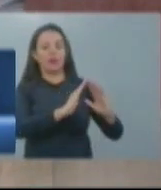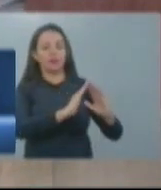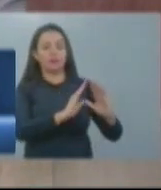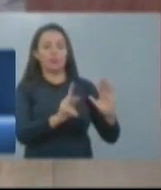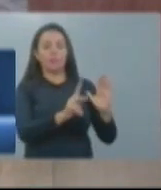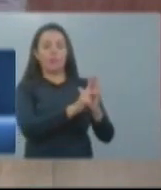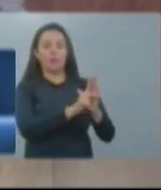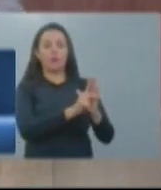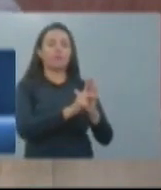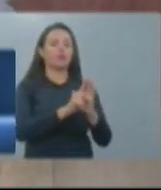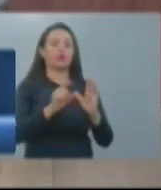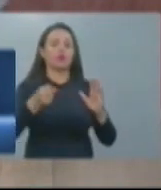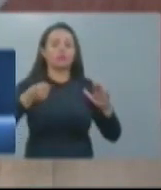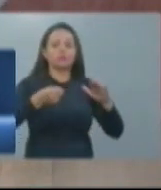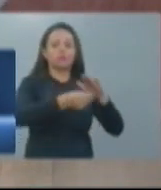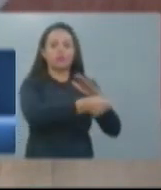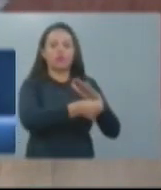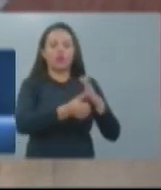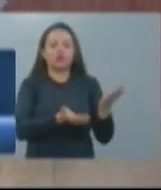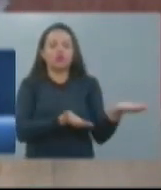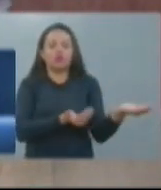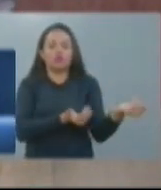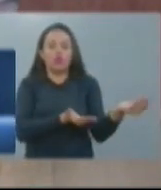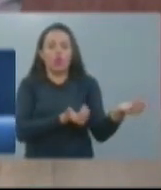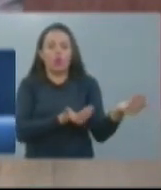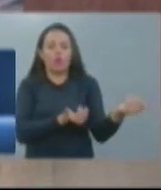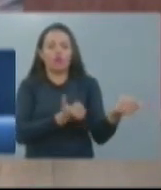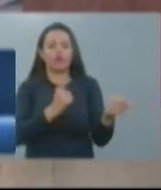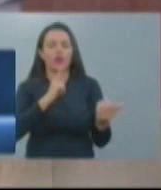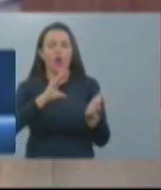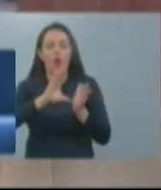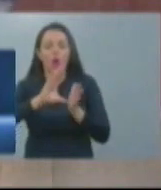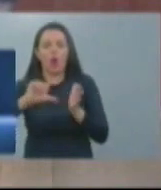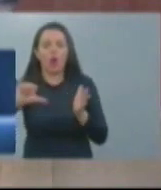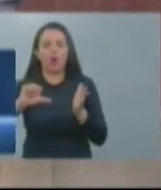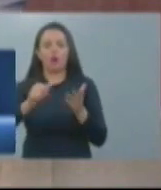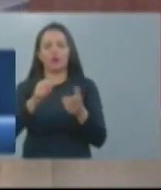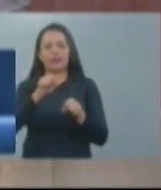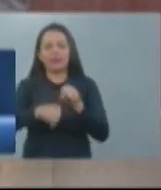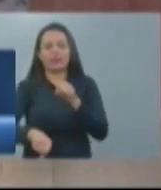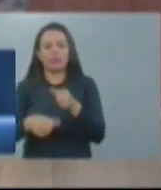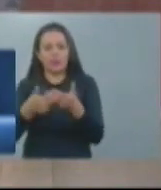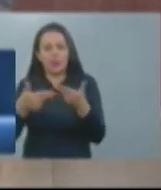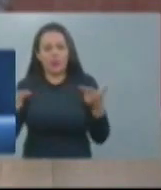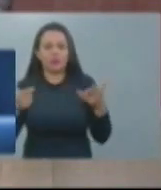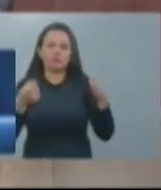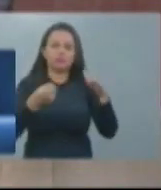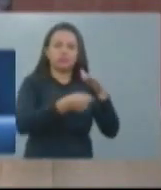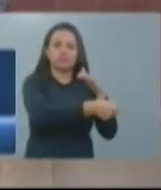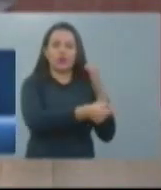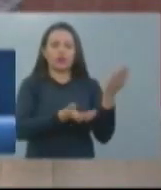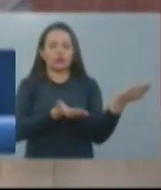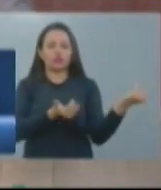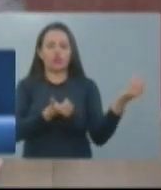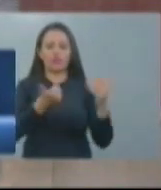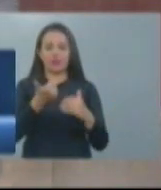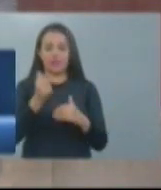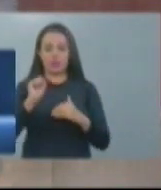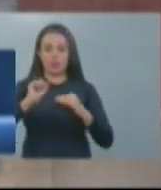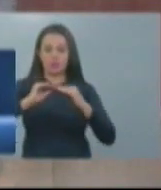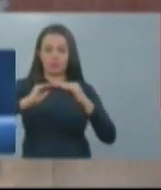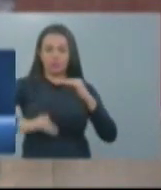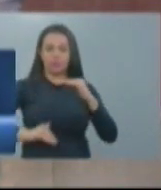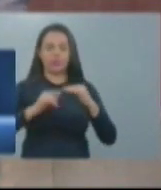educacionais tem gerado um prejuízo muito grande, prejuízo, repito, não só para os internos, mas também para quem está trabalhando no dia a dia,